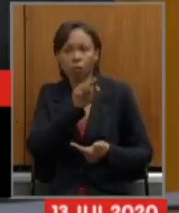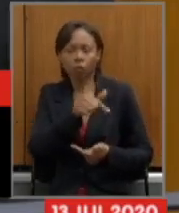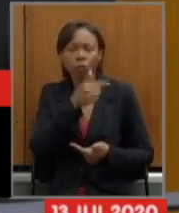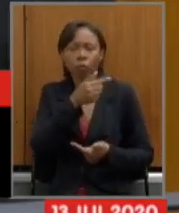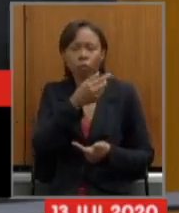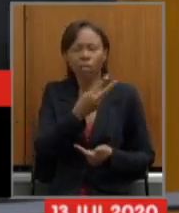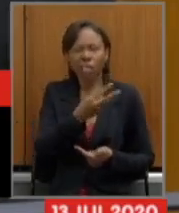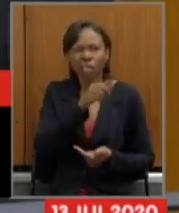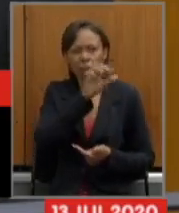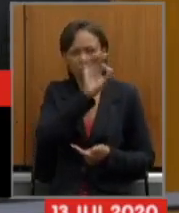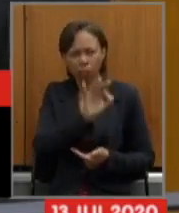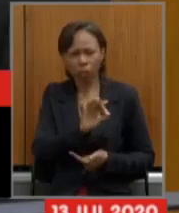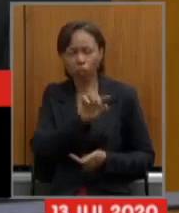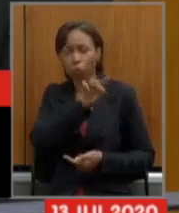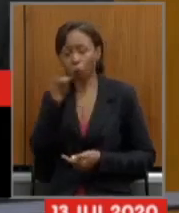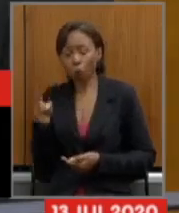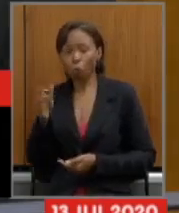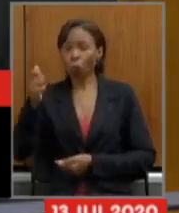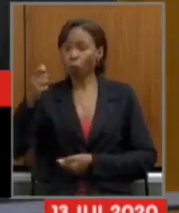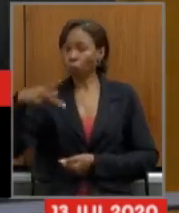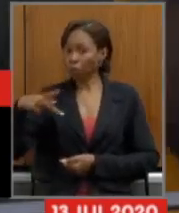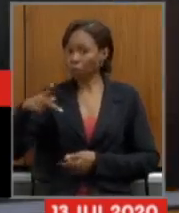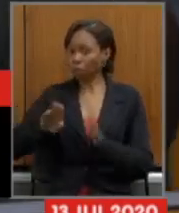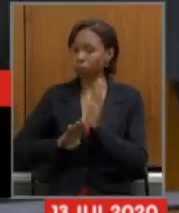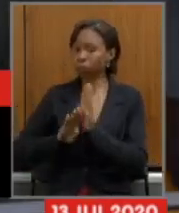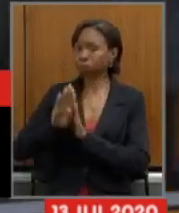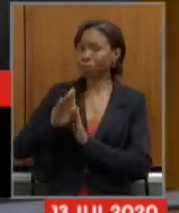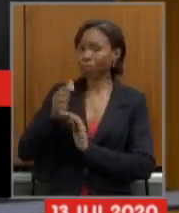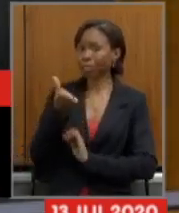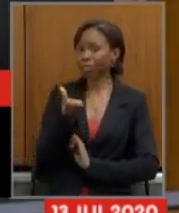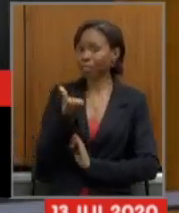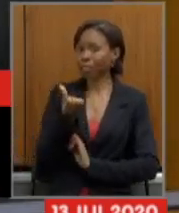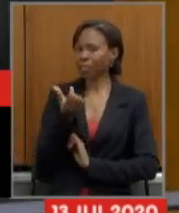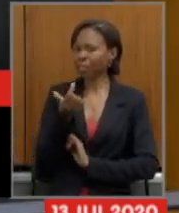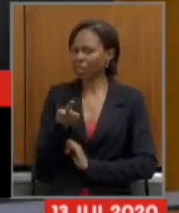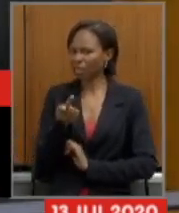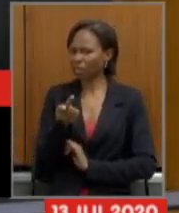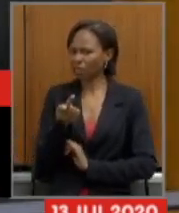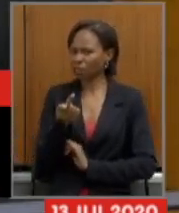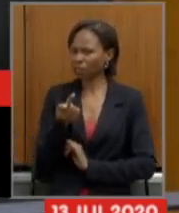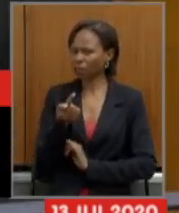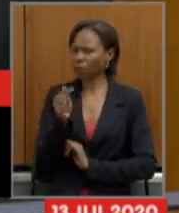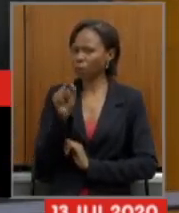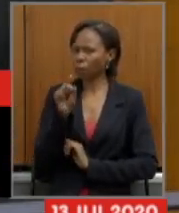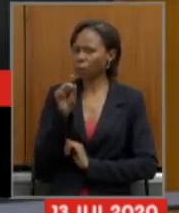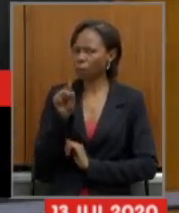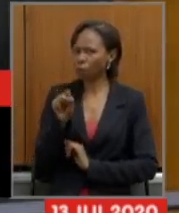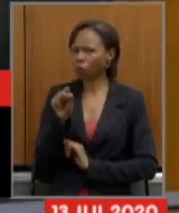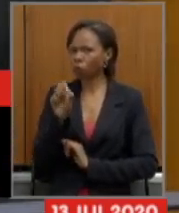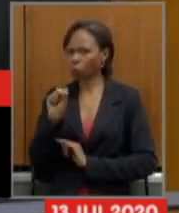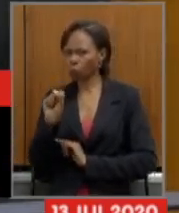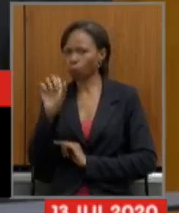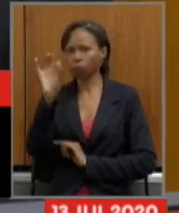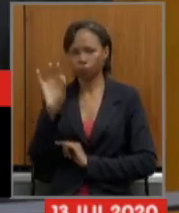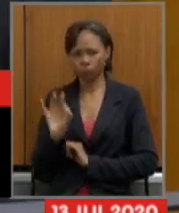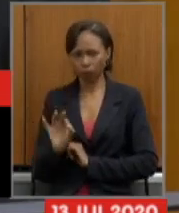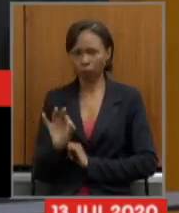pessoal inativo subiram 67,8%.